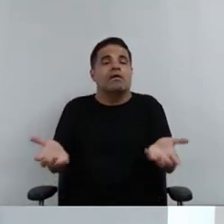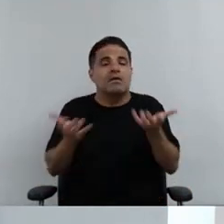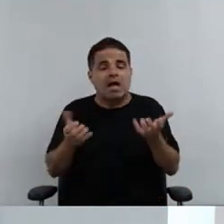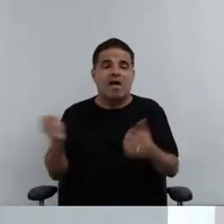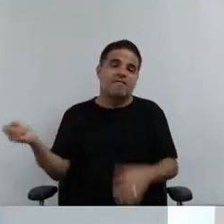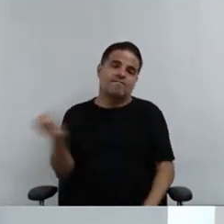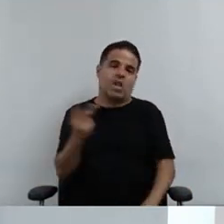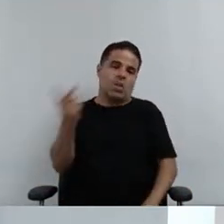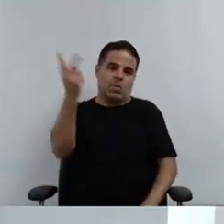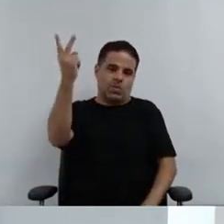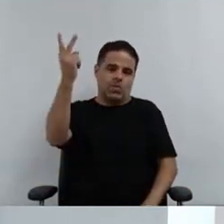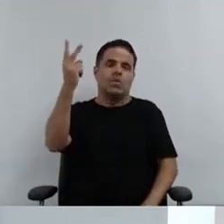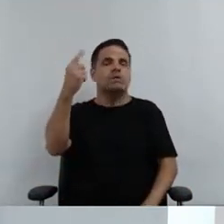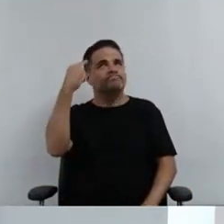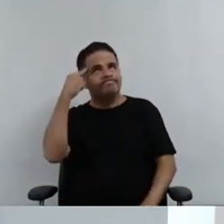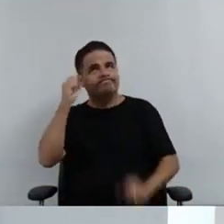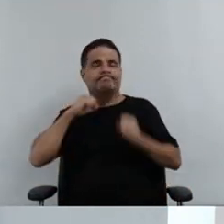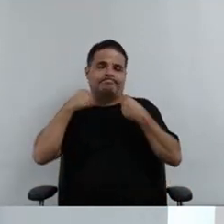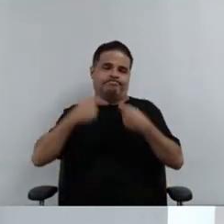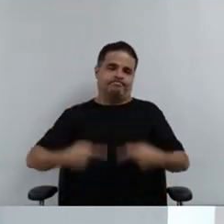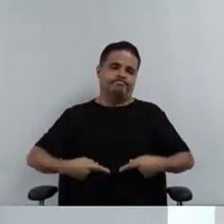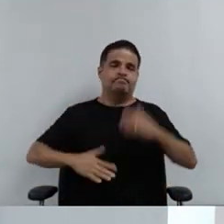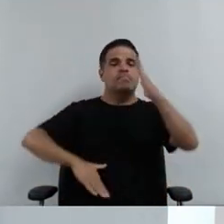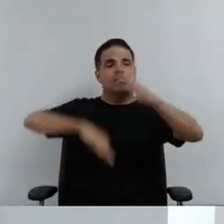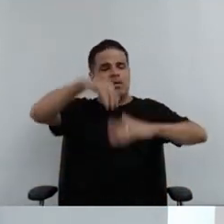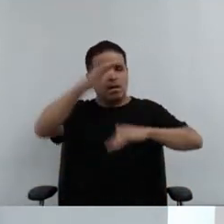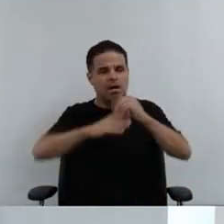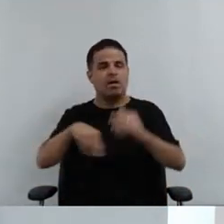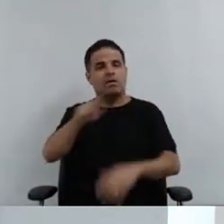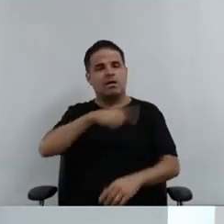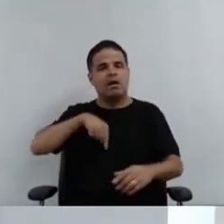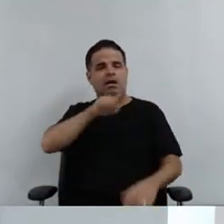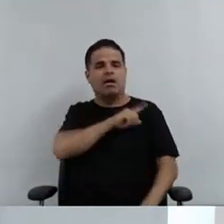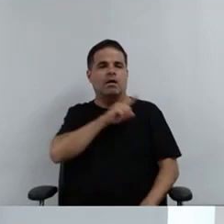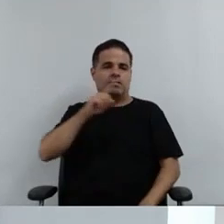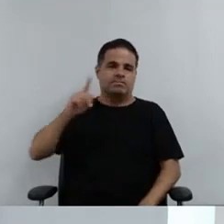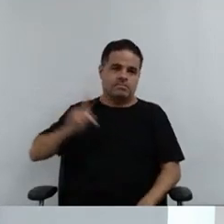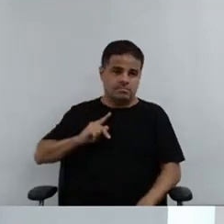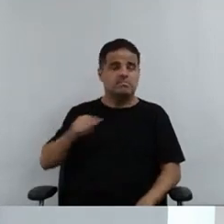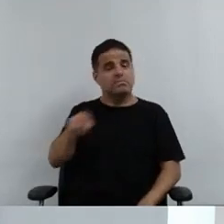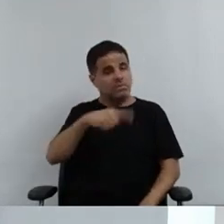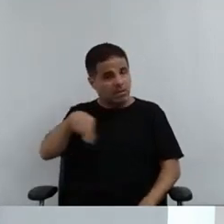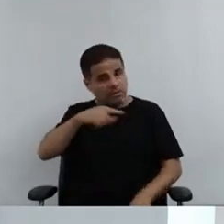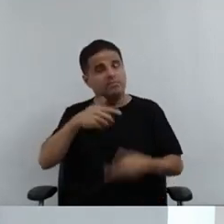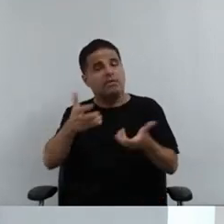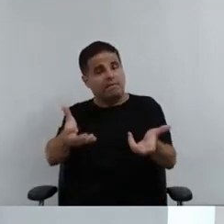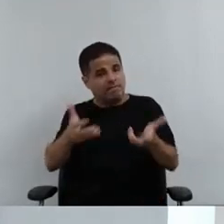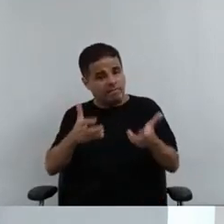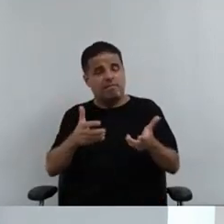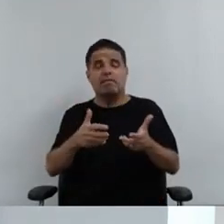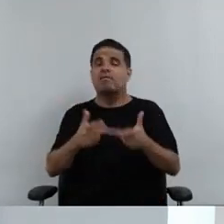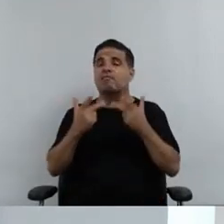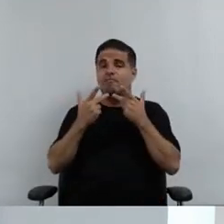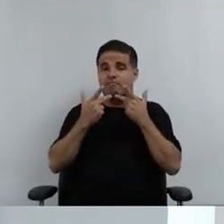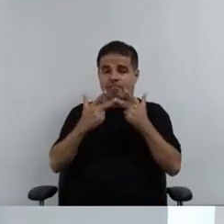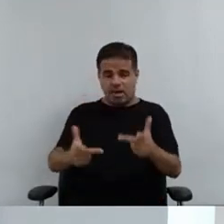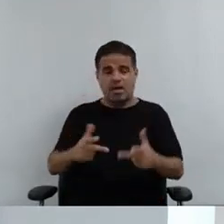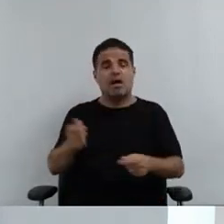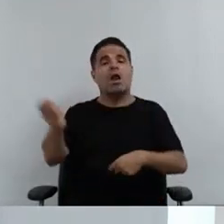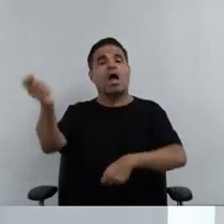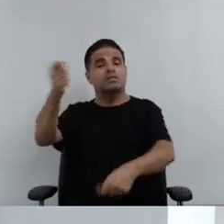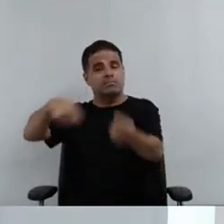valorização, reconhecimento da nossa Defensoria Pública. Hoje falo para a